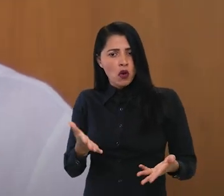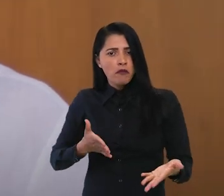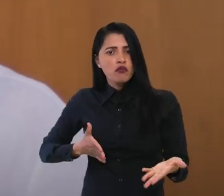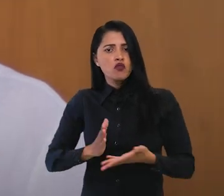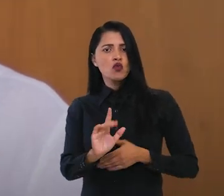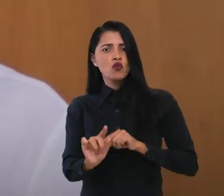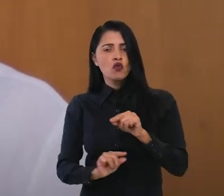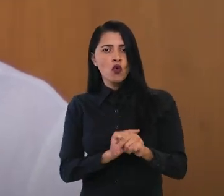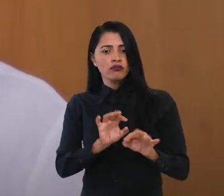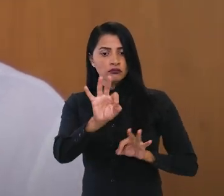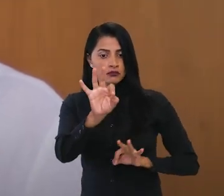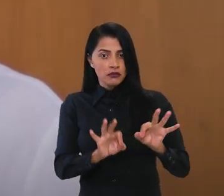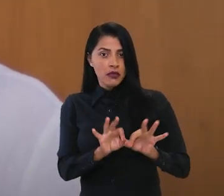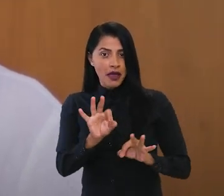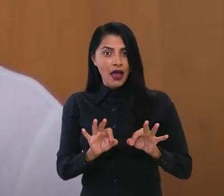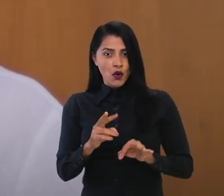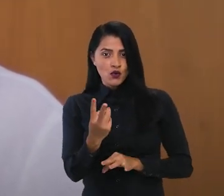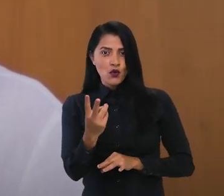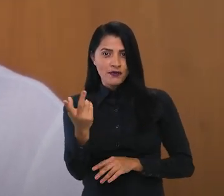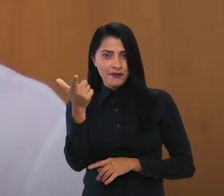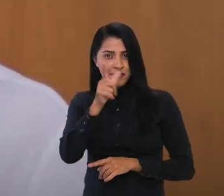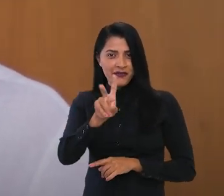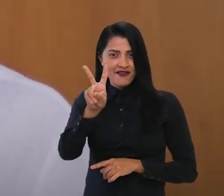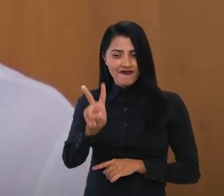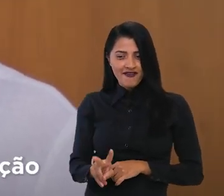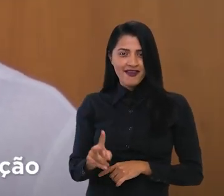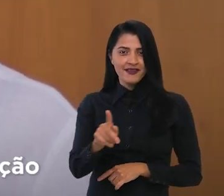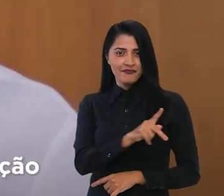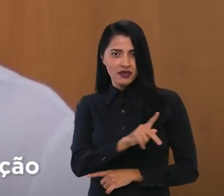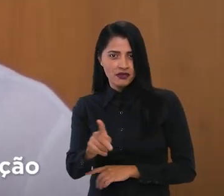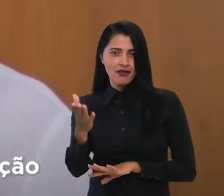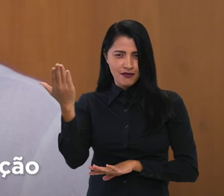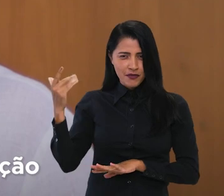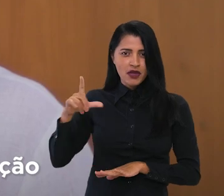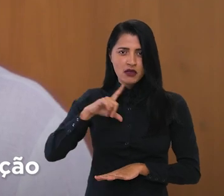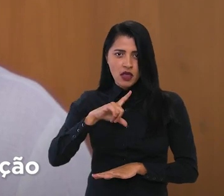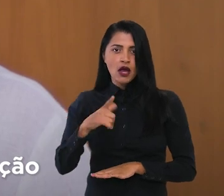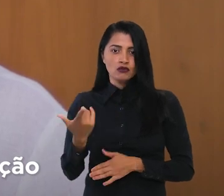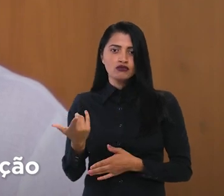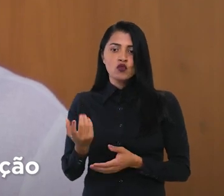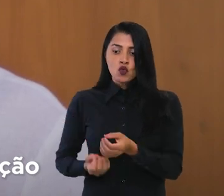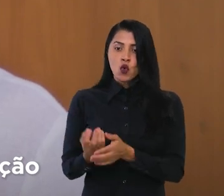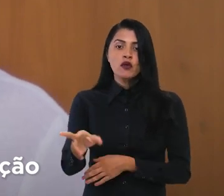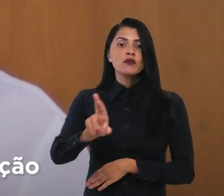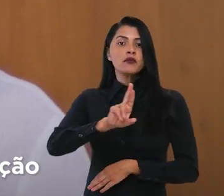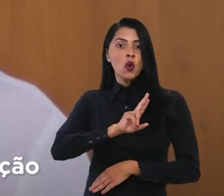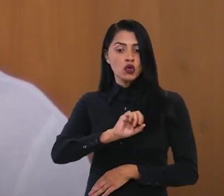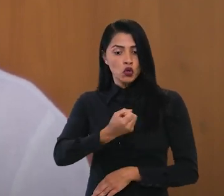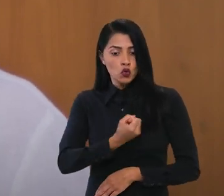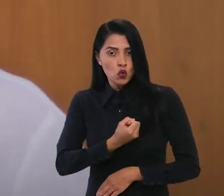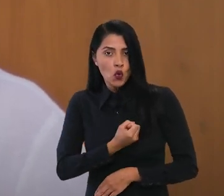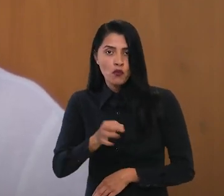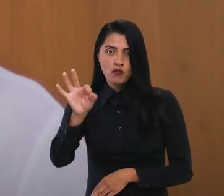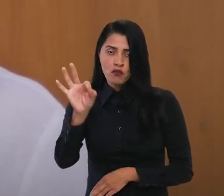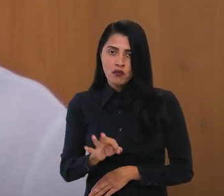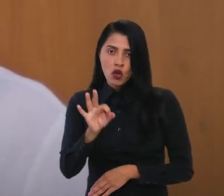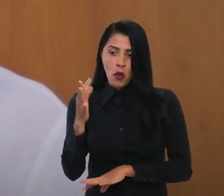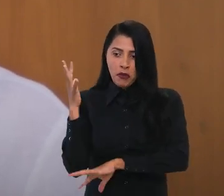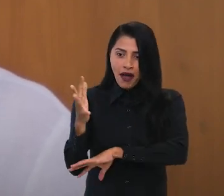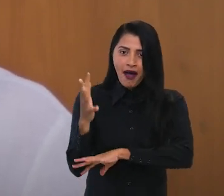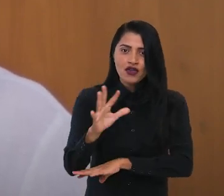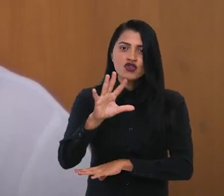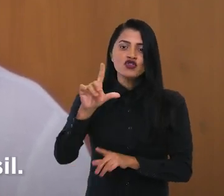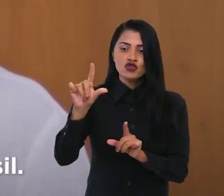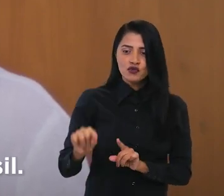acaba de aprovar o plano que, em seus dois primeiros mandatos, produziu a maior redução nas taxas de